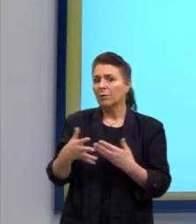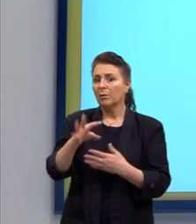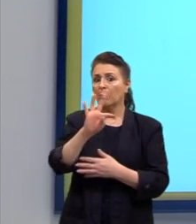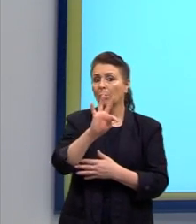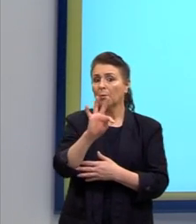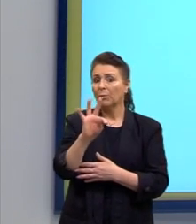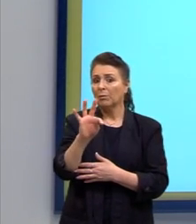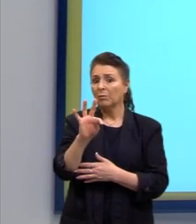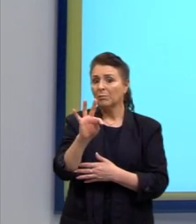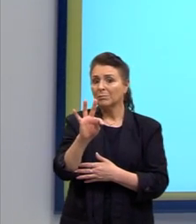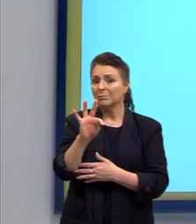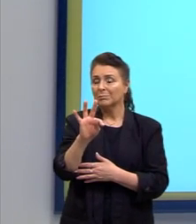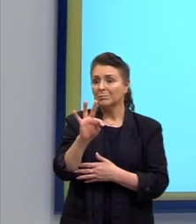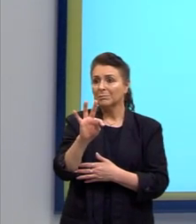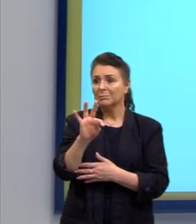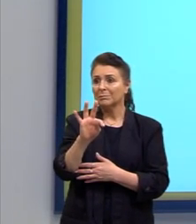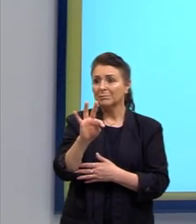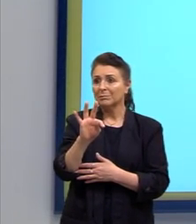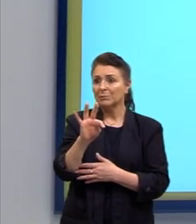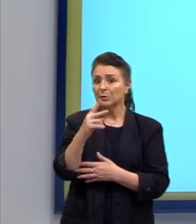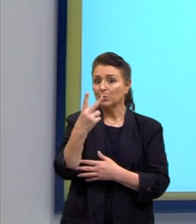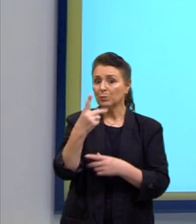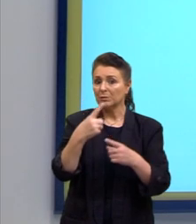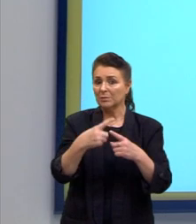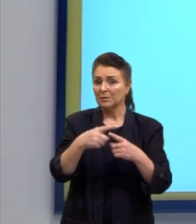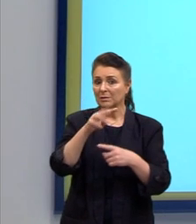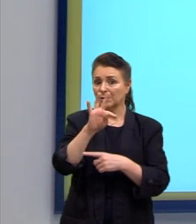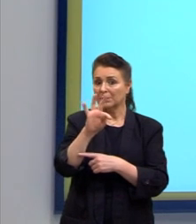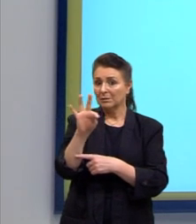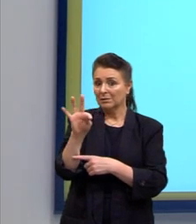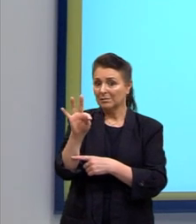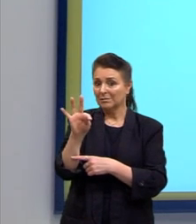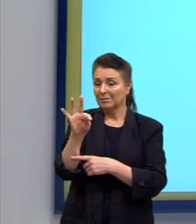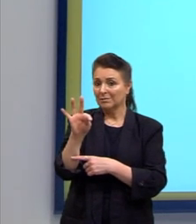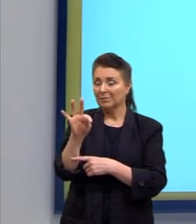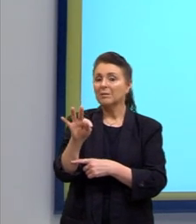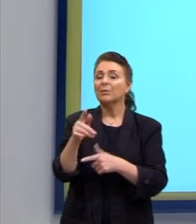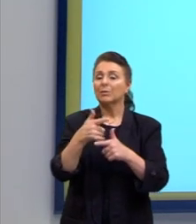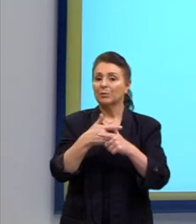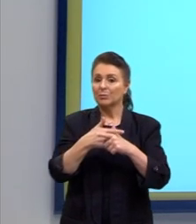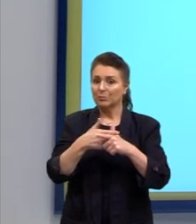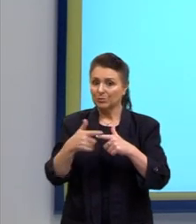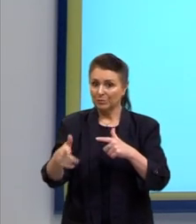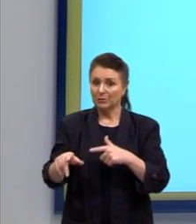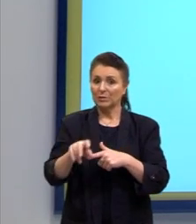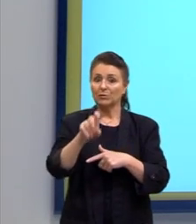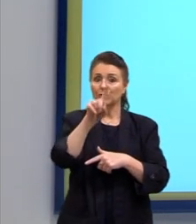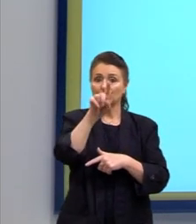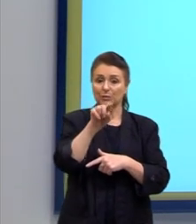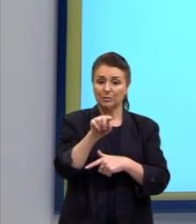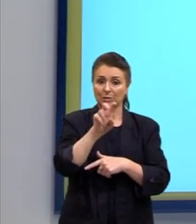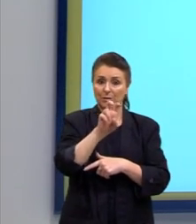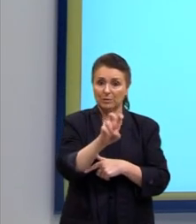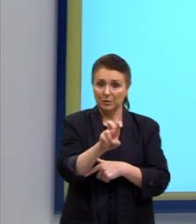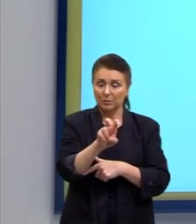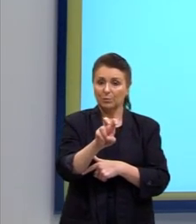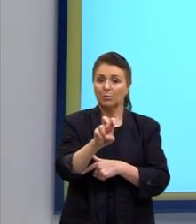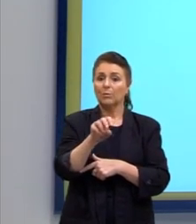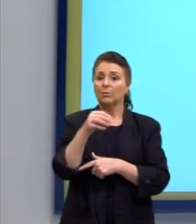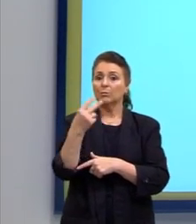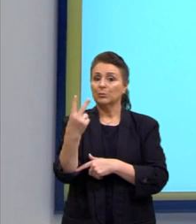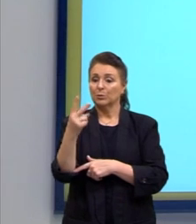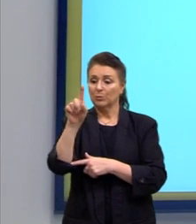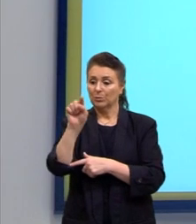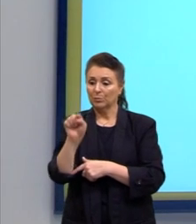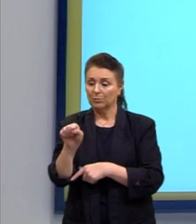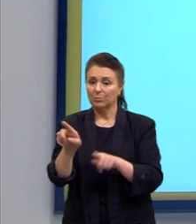repete. E ele repete duas vezes. Então, nós vamos dividir o fatorial de 5 pelo fatorial de 2.